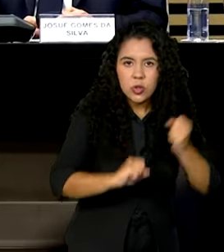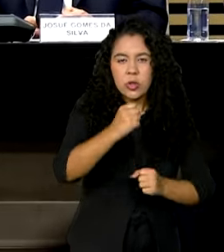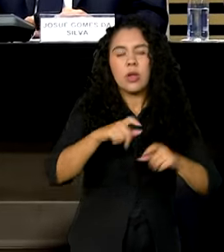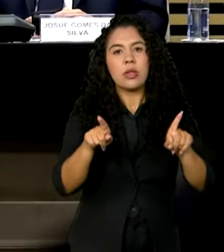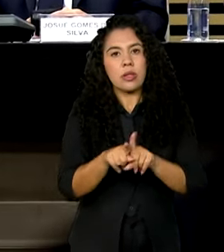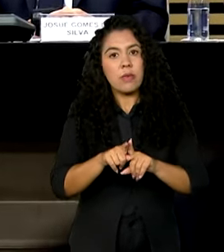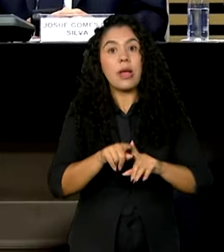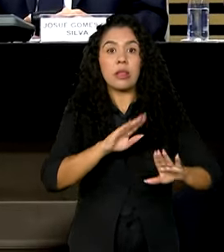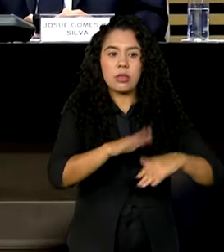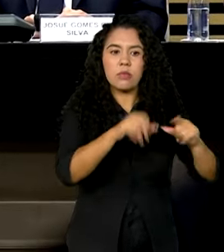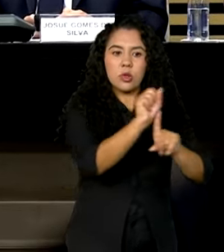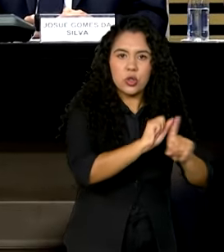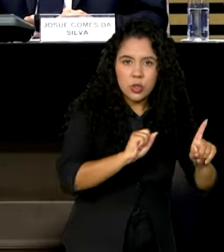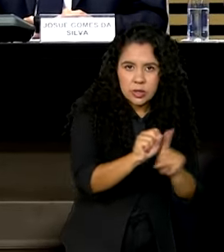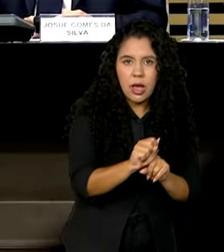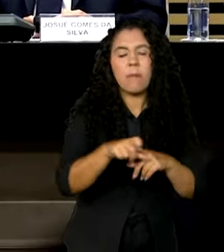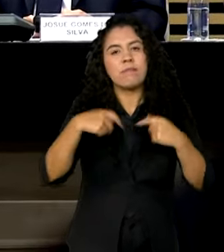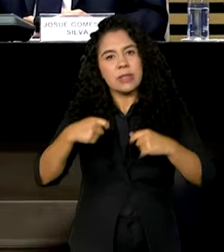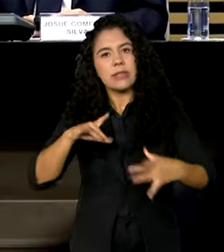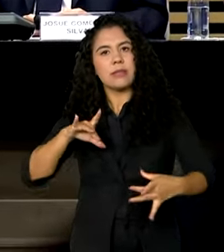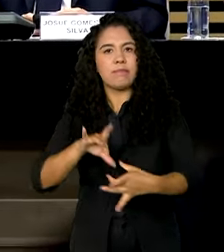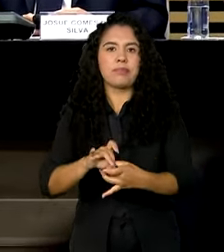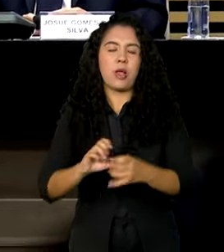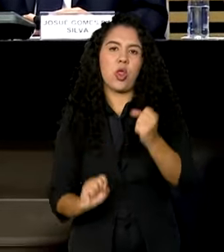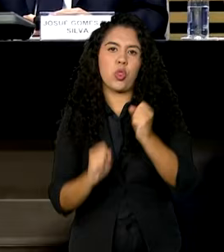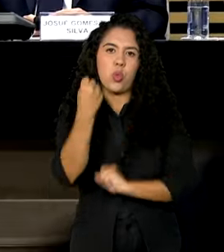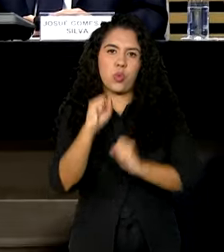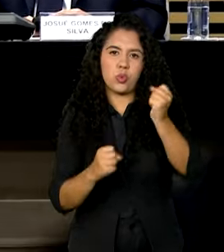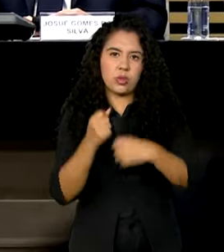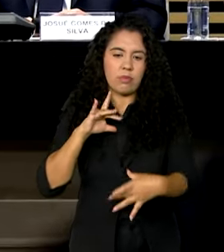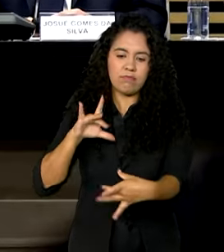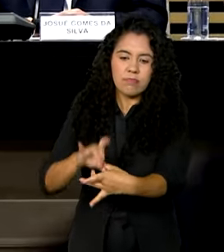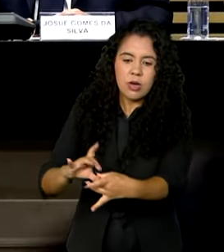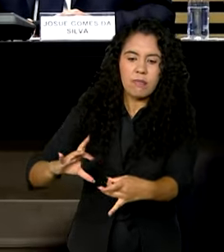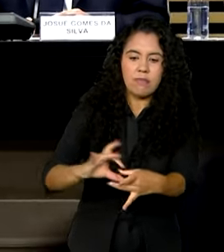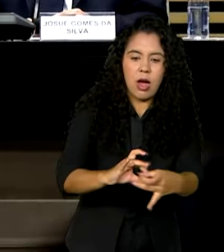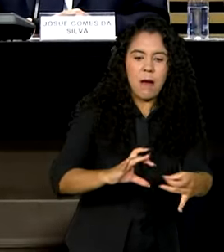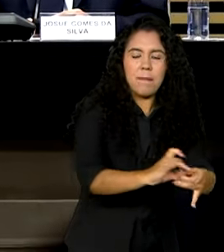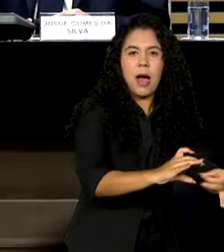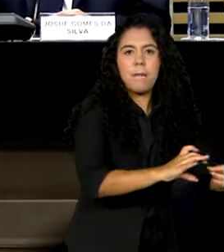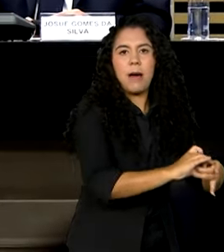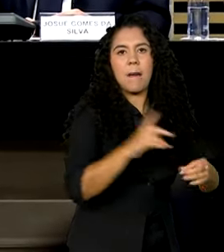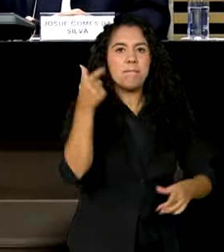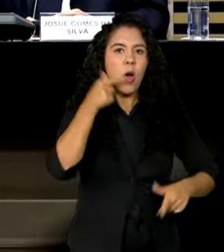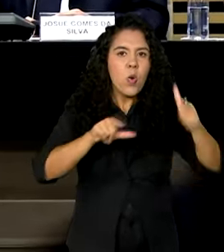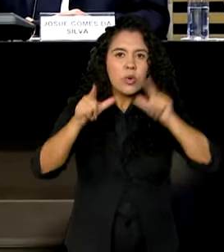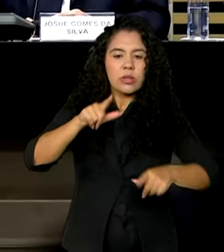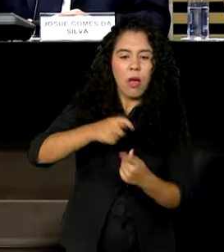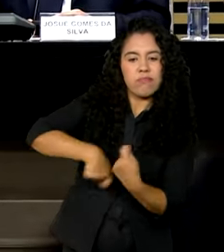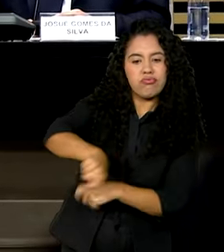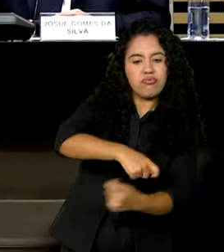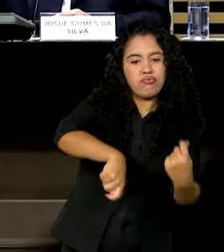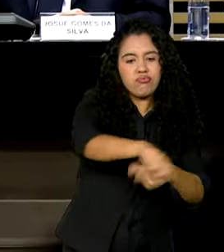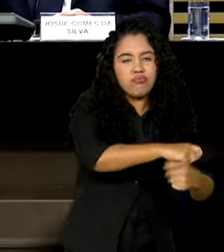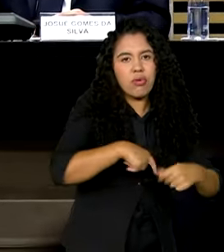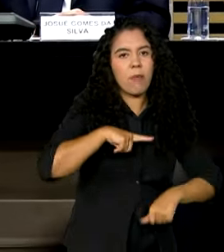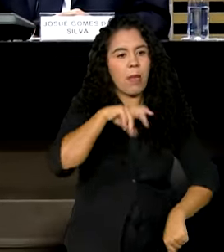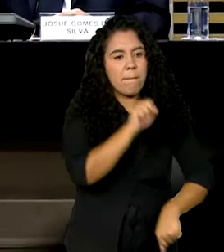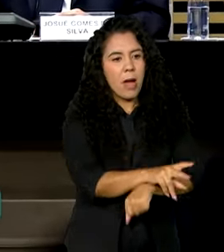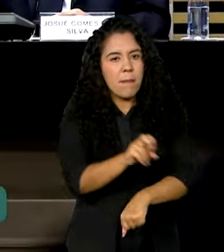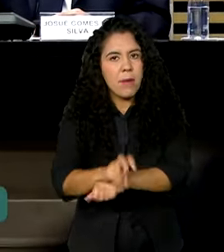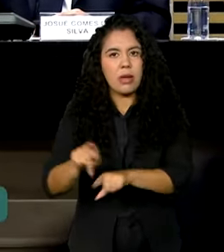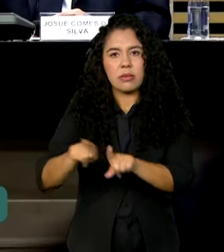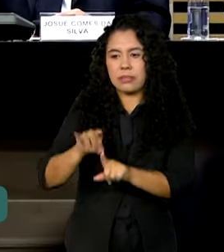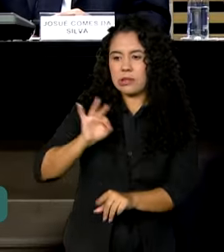indústria. A indústria é um vetor de desenvolvimento econômico e um vetor de inclusão social a gerar emprego de alta qualificação e alta renda.